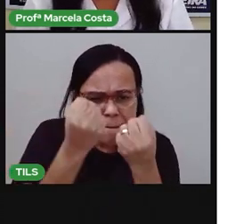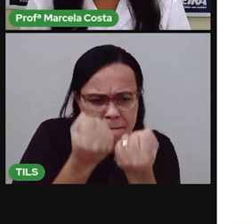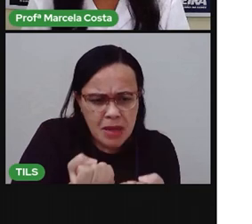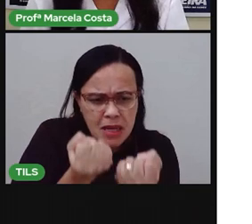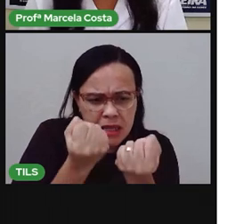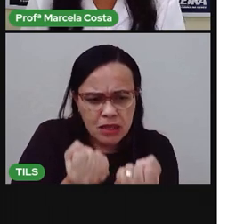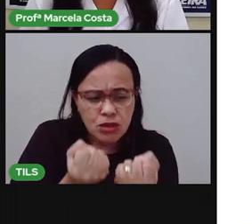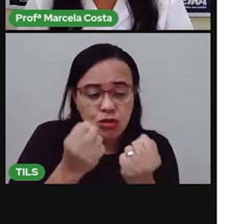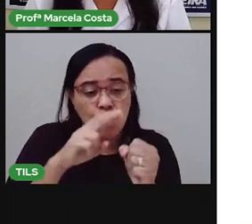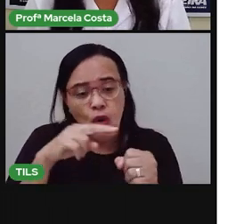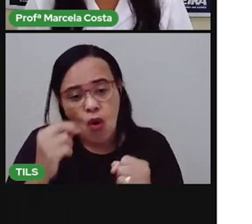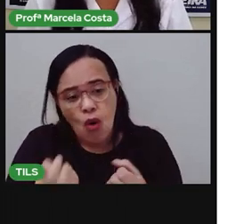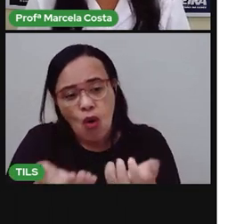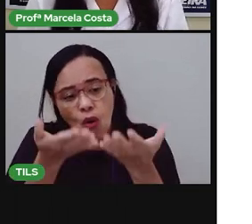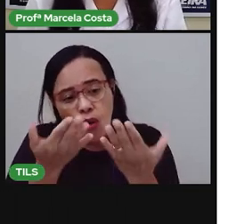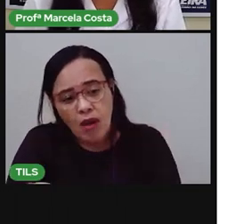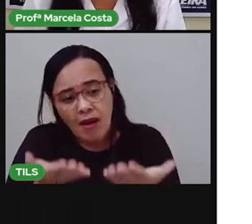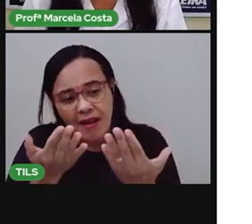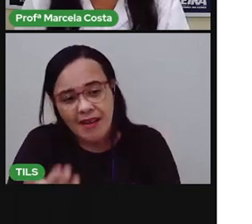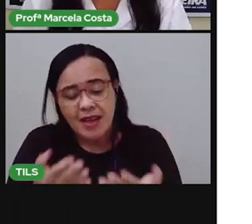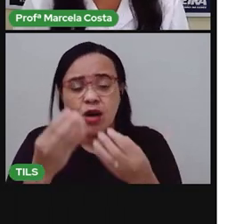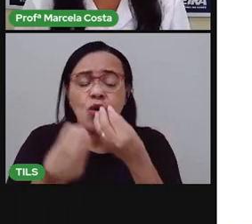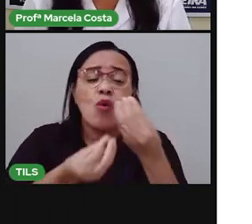Sempre vem destacado. Olha.